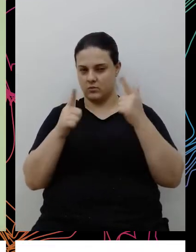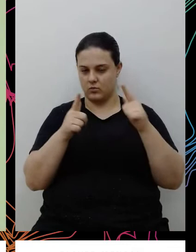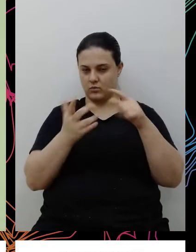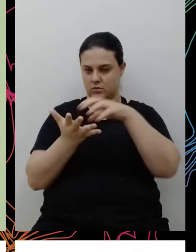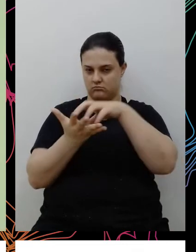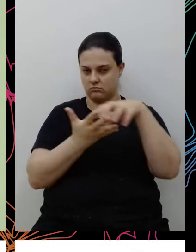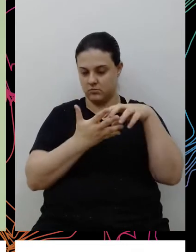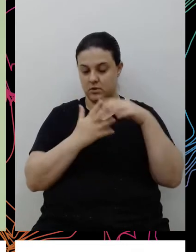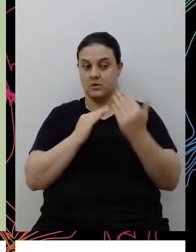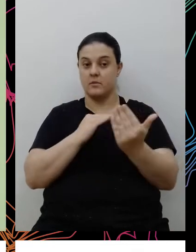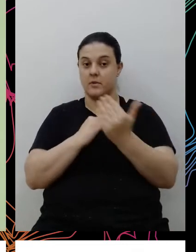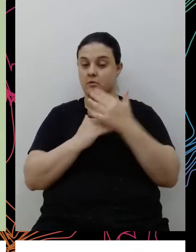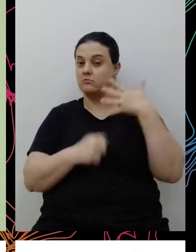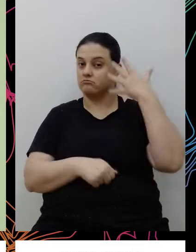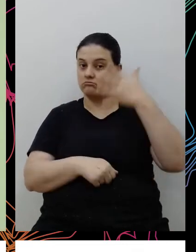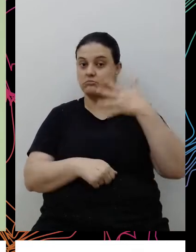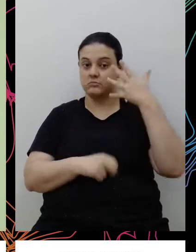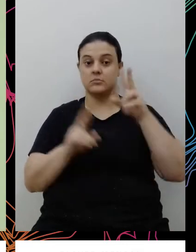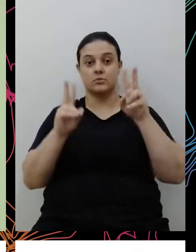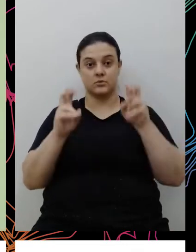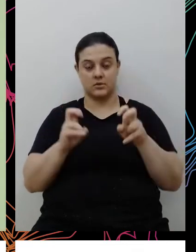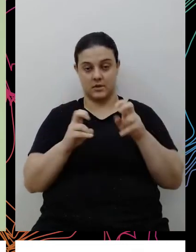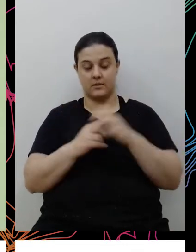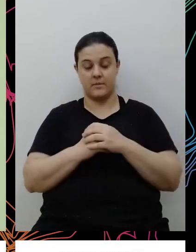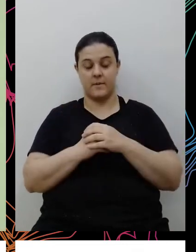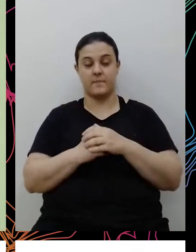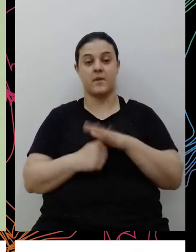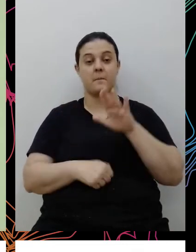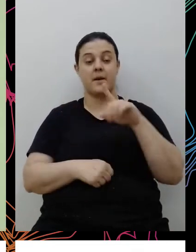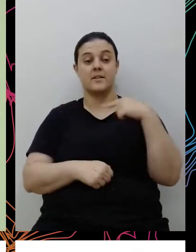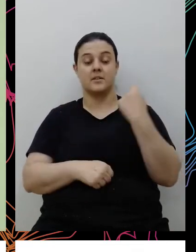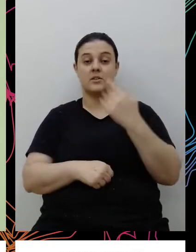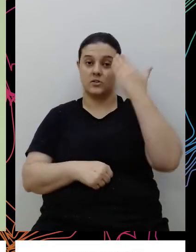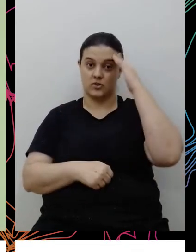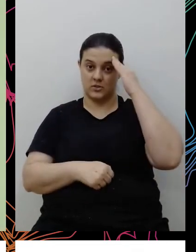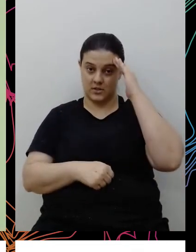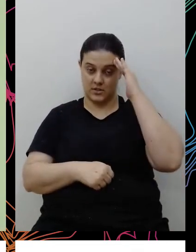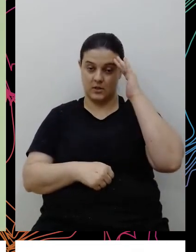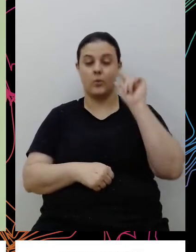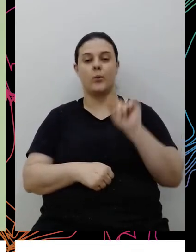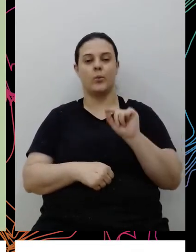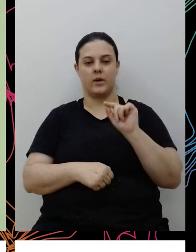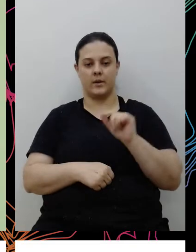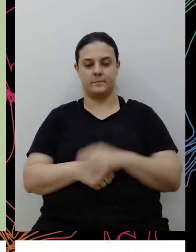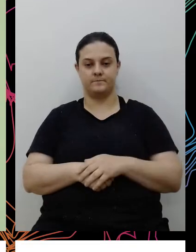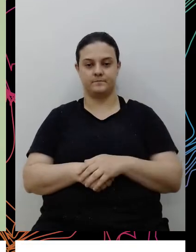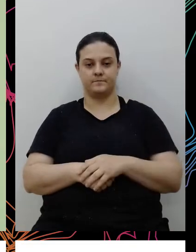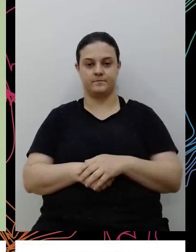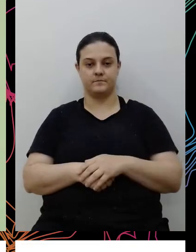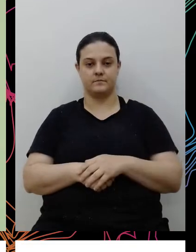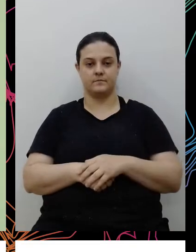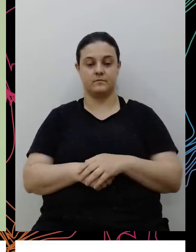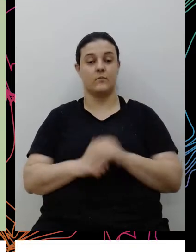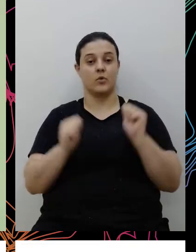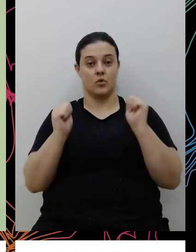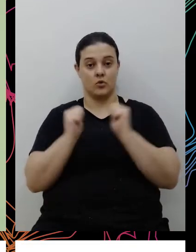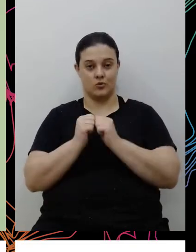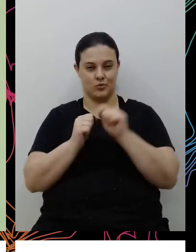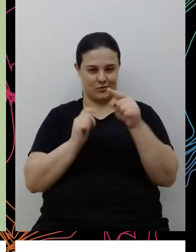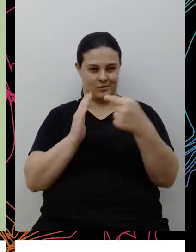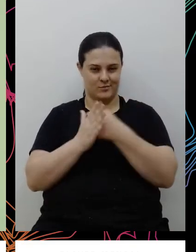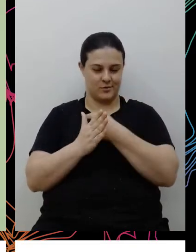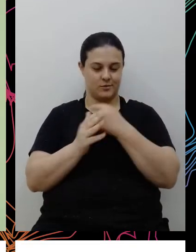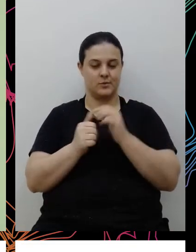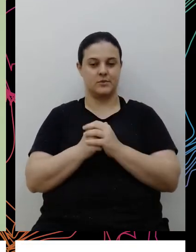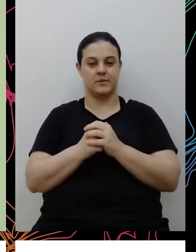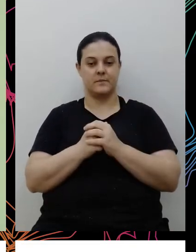para falar sobre o racismo, né, só que a gente entendeu e entende, e até junto com a sua pergunta, Marina,